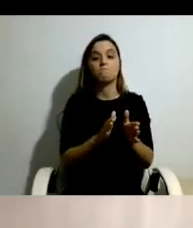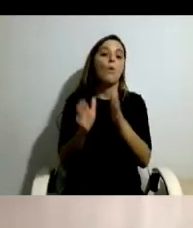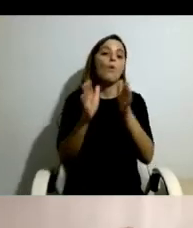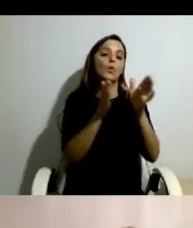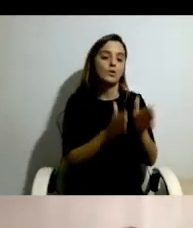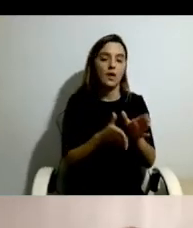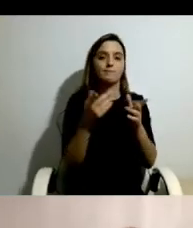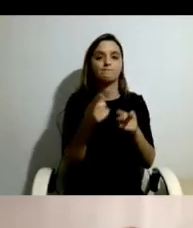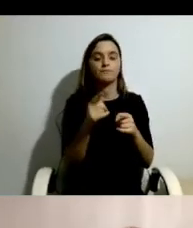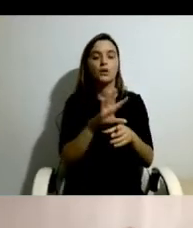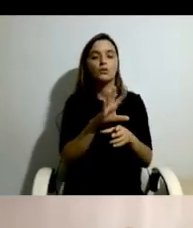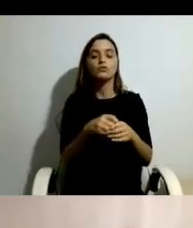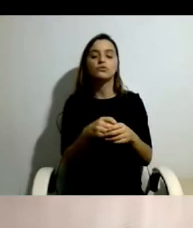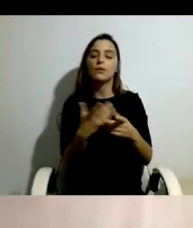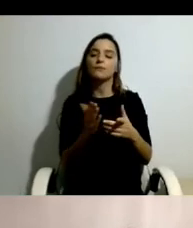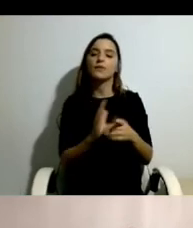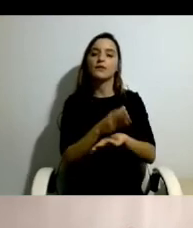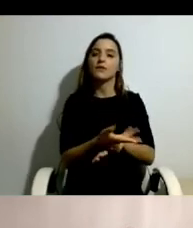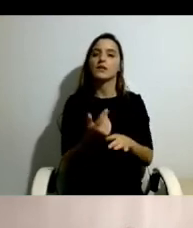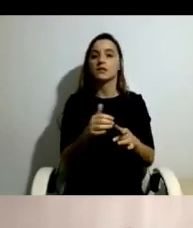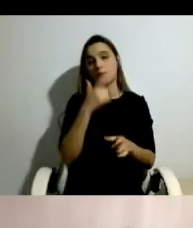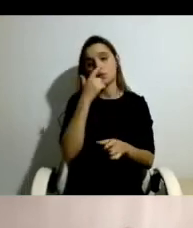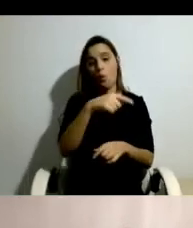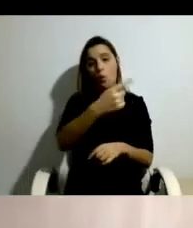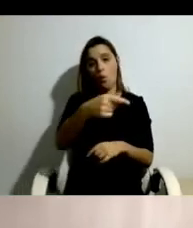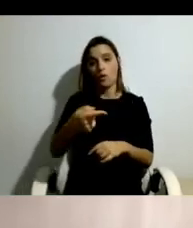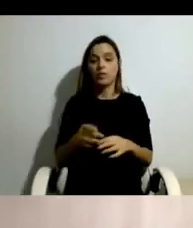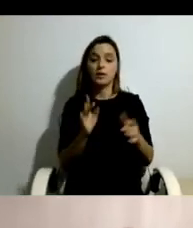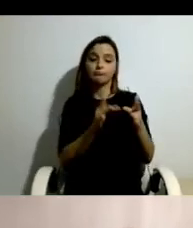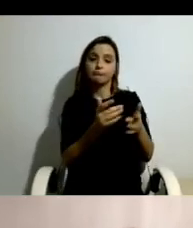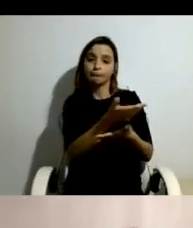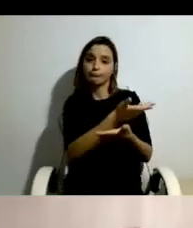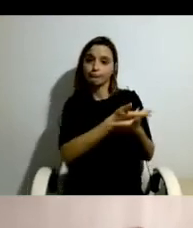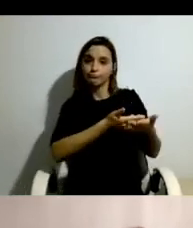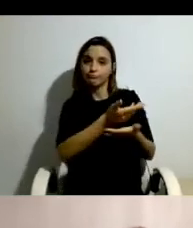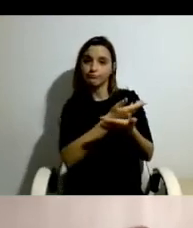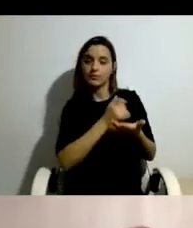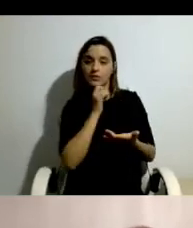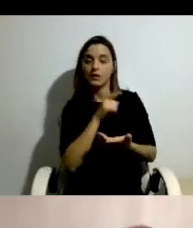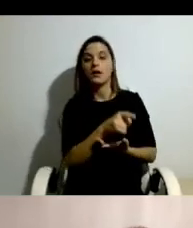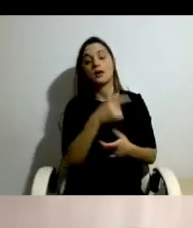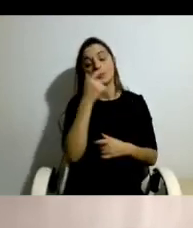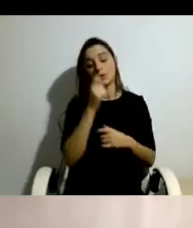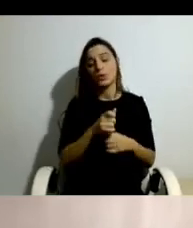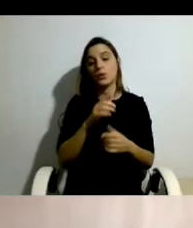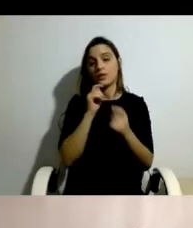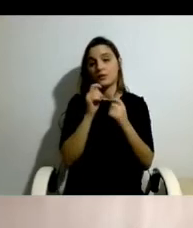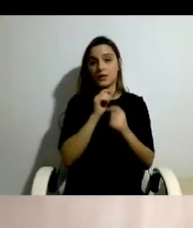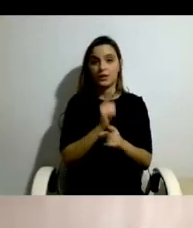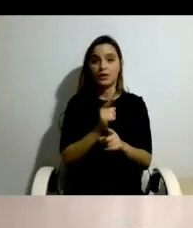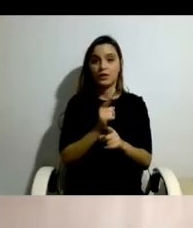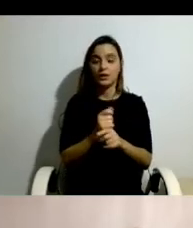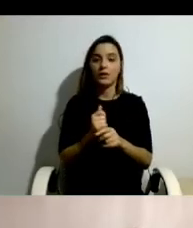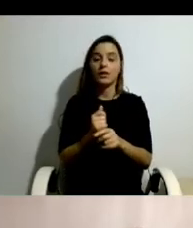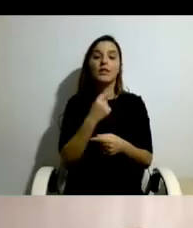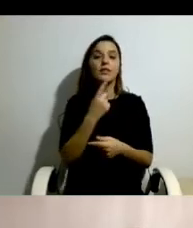socialização com os pares. E esta pessoa, é a mesma entrevistada, diz, mudou